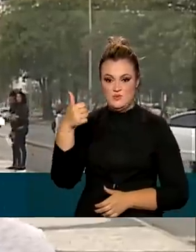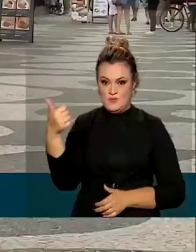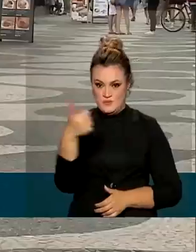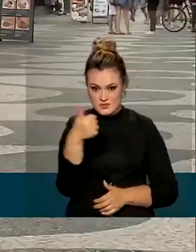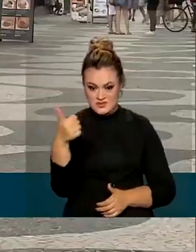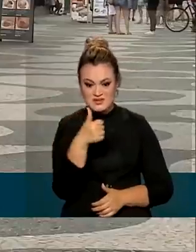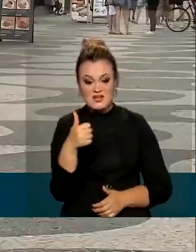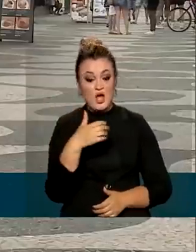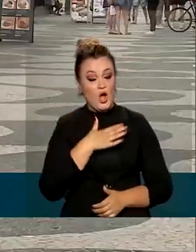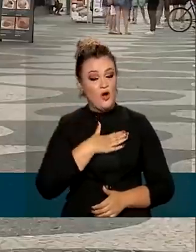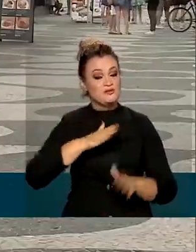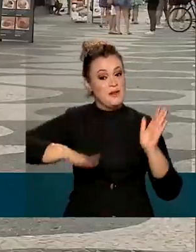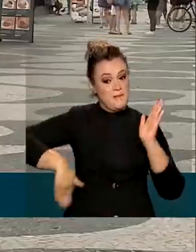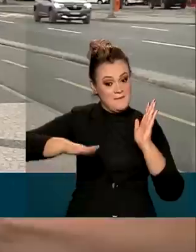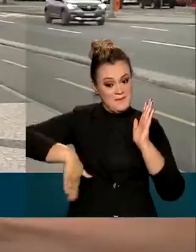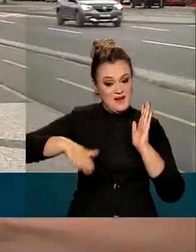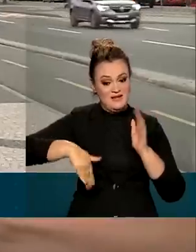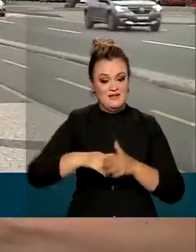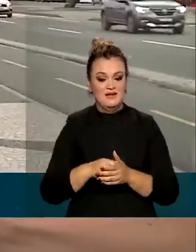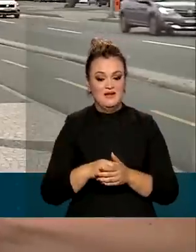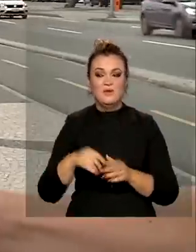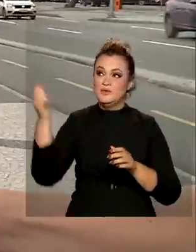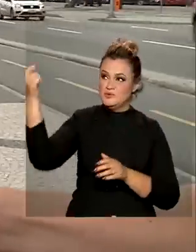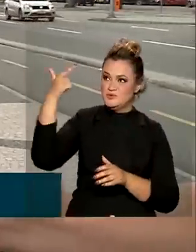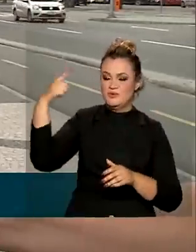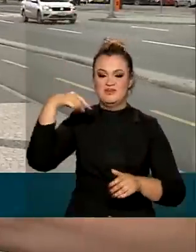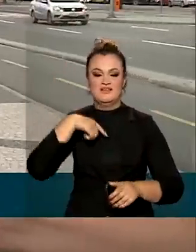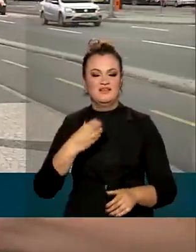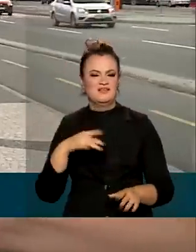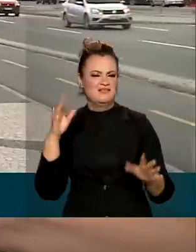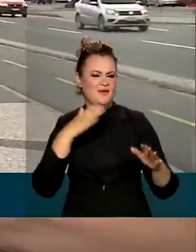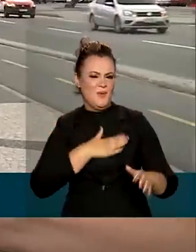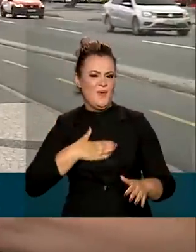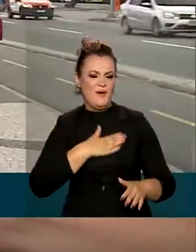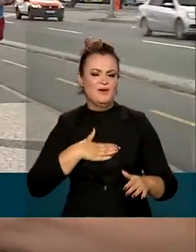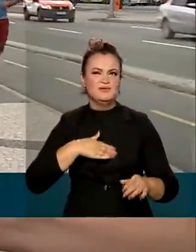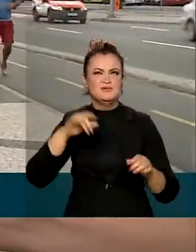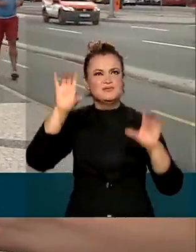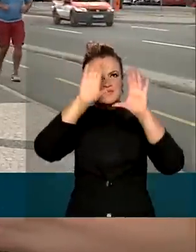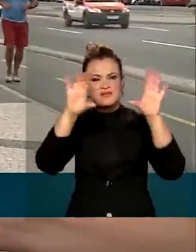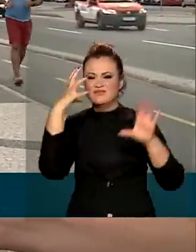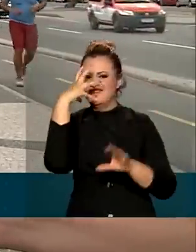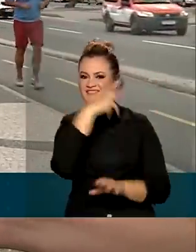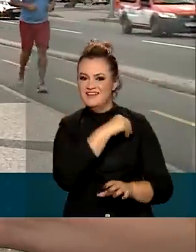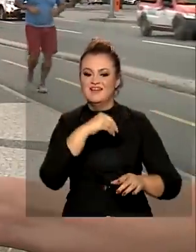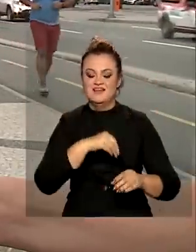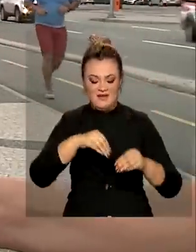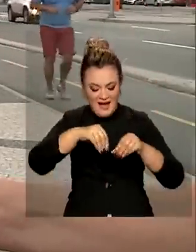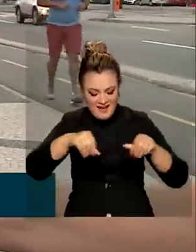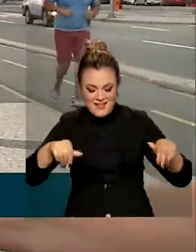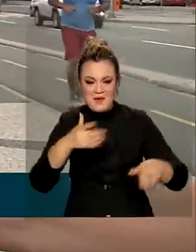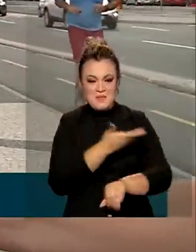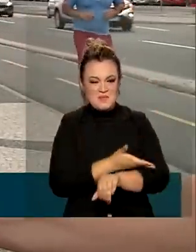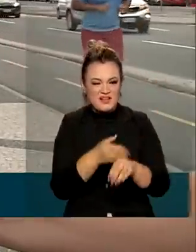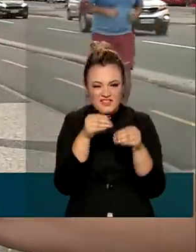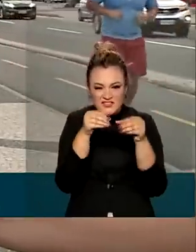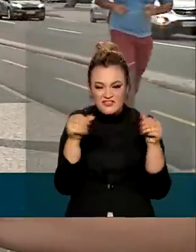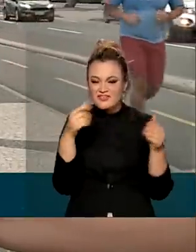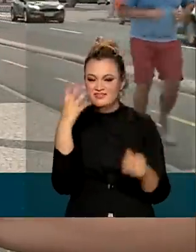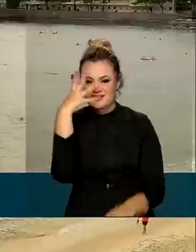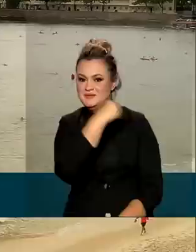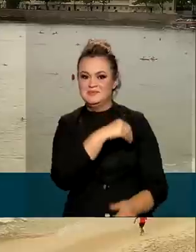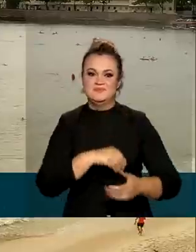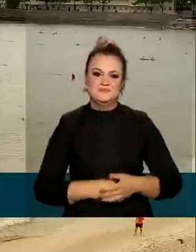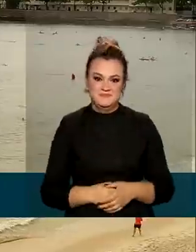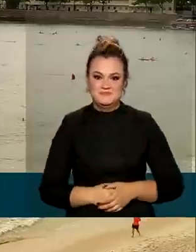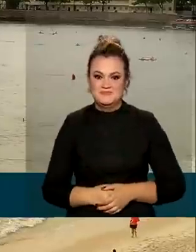anos prefere as praias. Quando está o sol me encanta porque é celeste, azulita, hermosa, arena bem blanca, finita, preciosa.